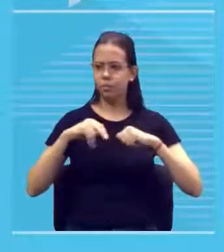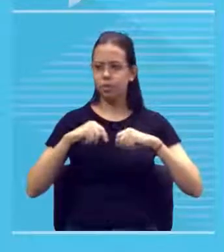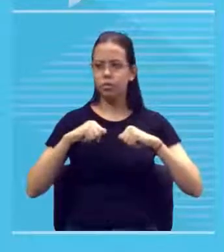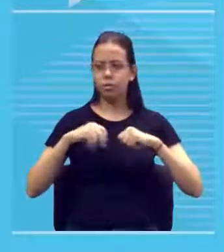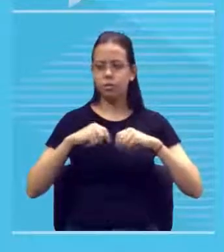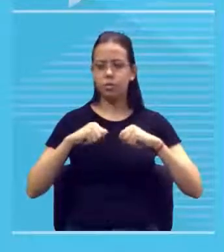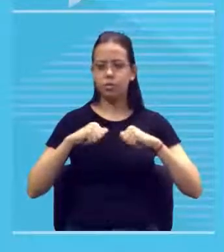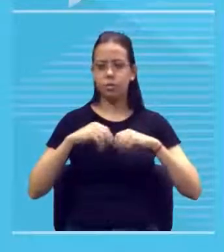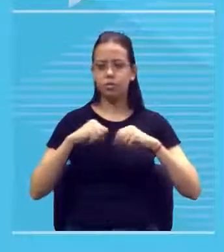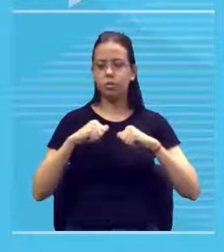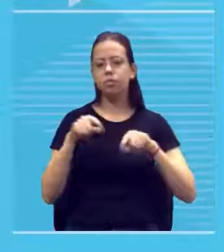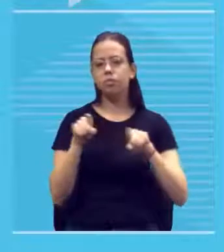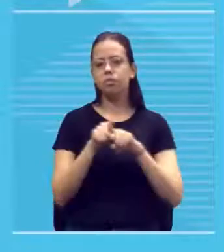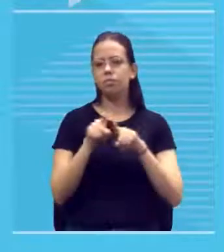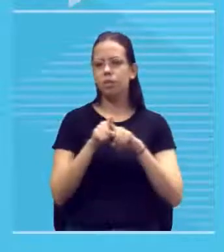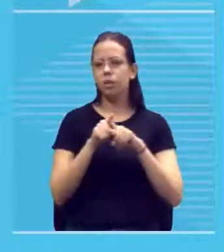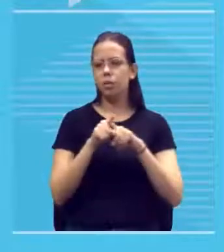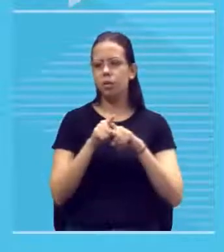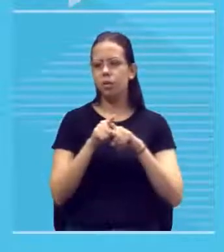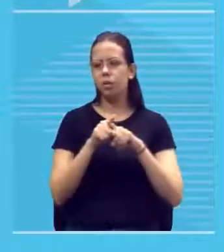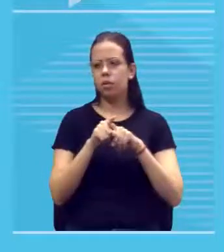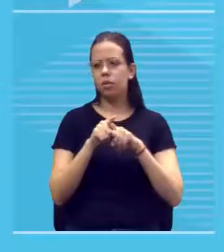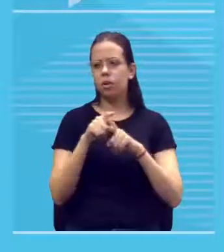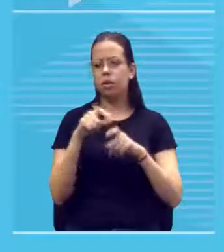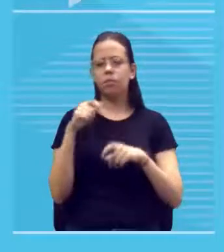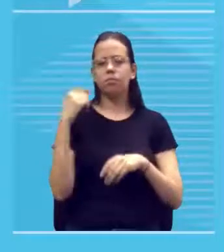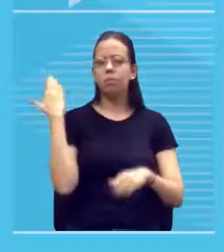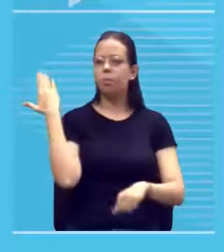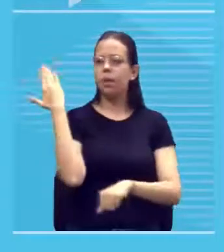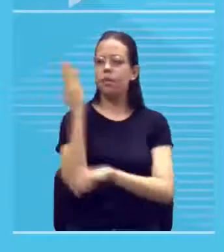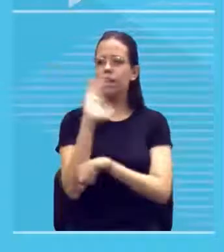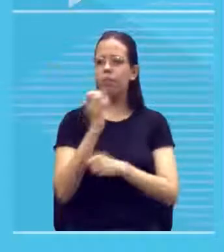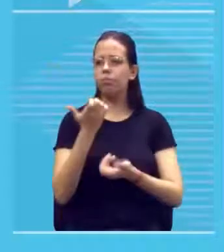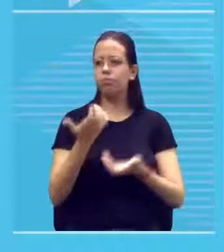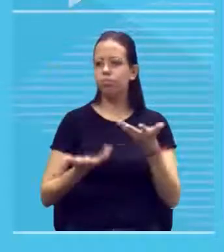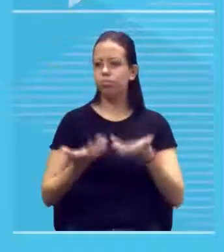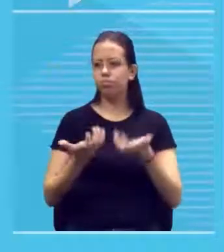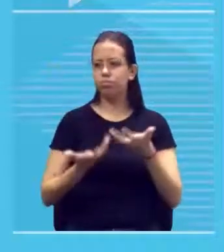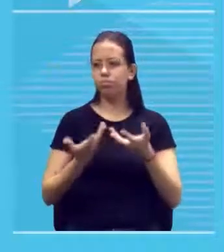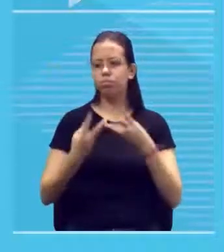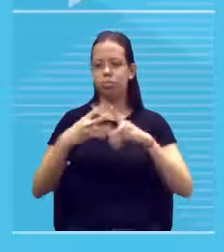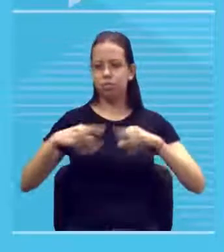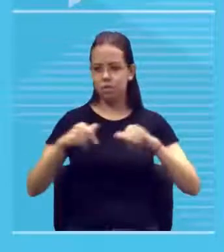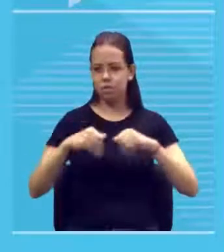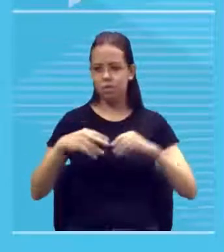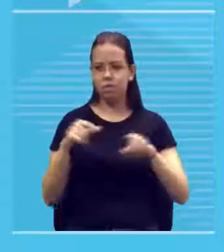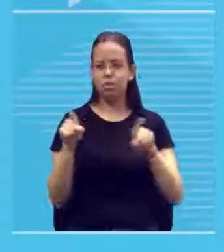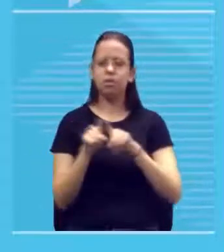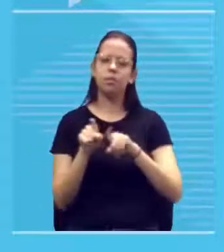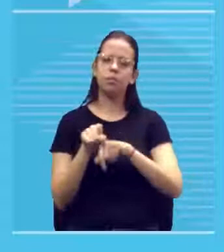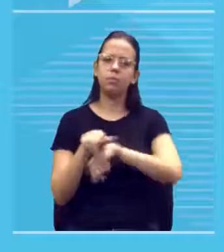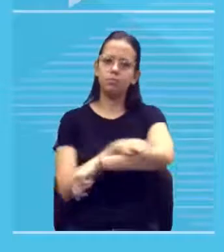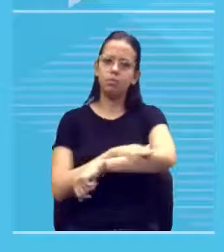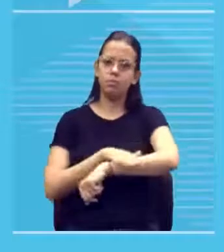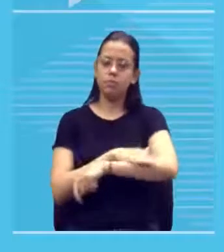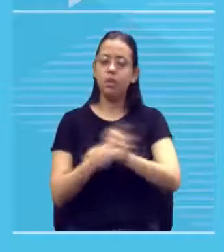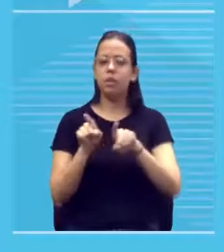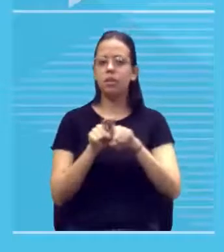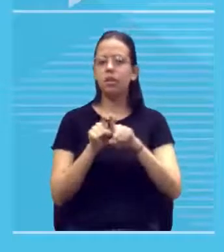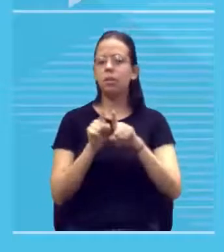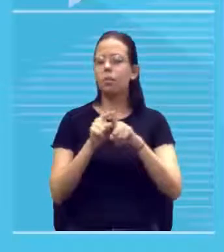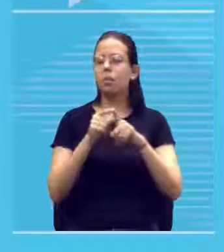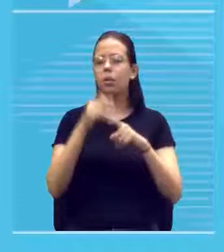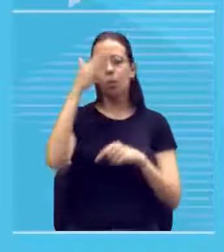com cinza então ele pintava o corpo para se proteger pintava também envolvia o cabelo também com